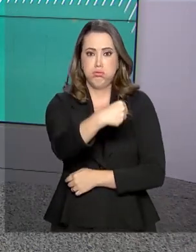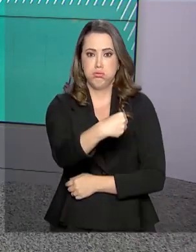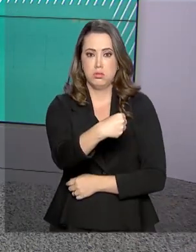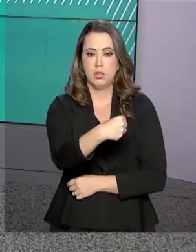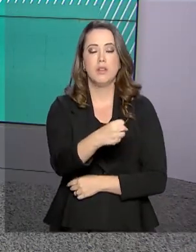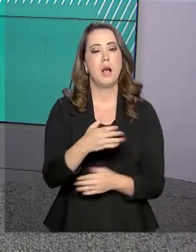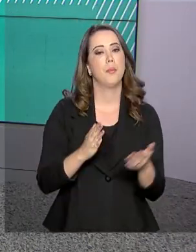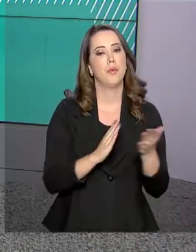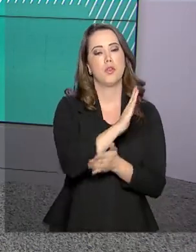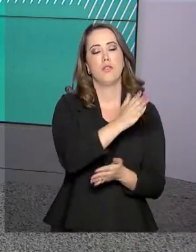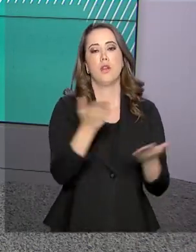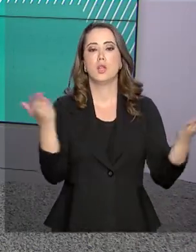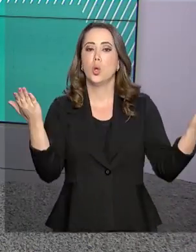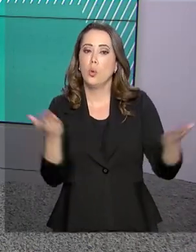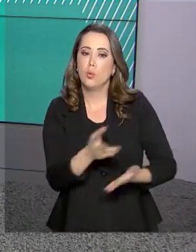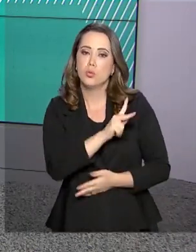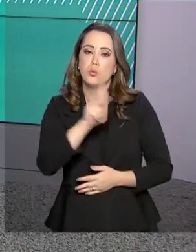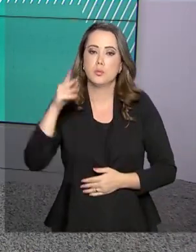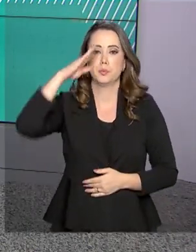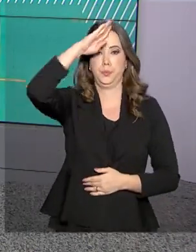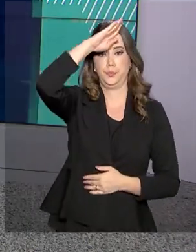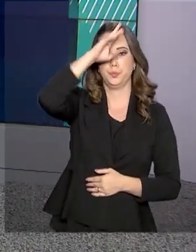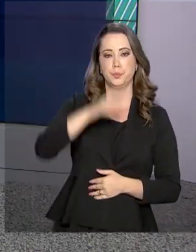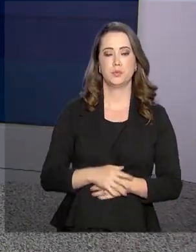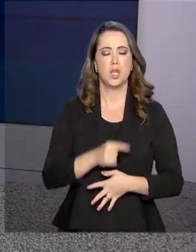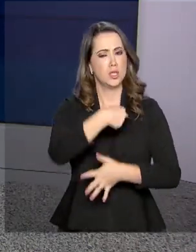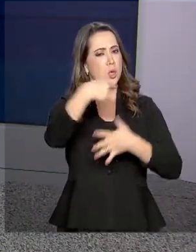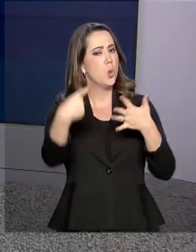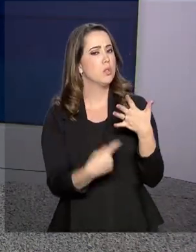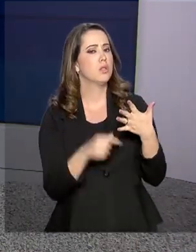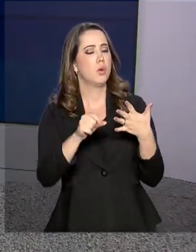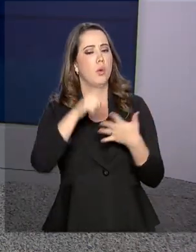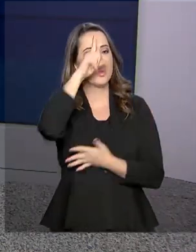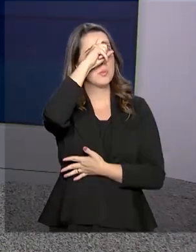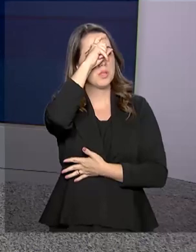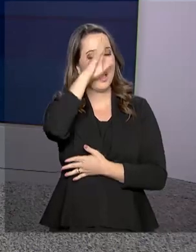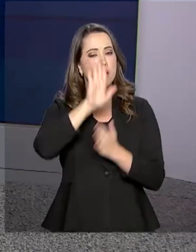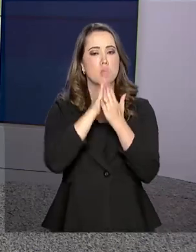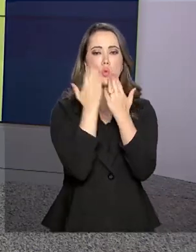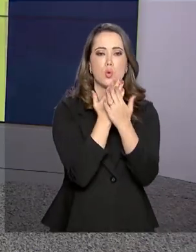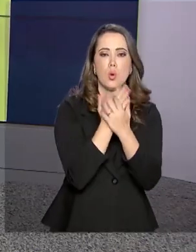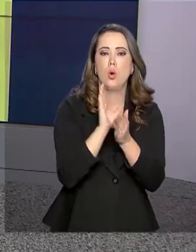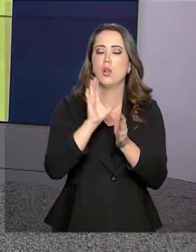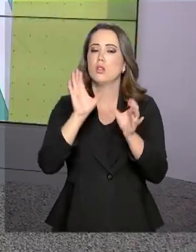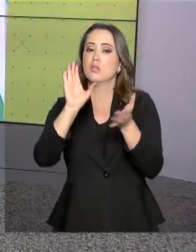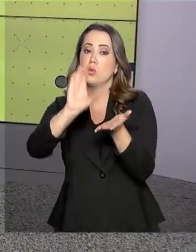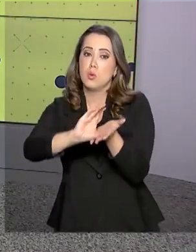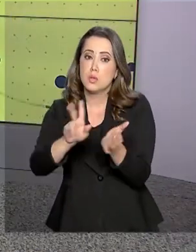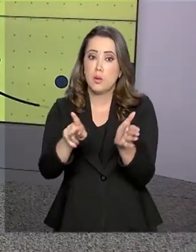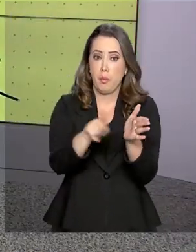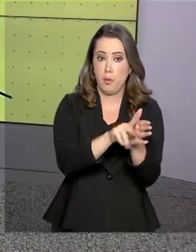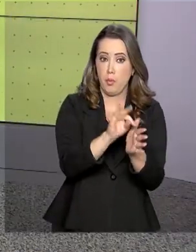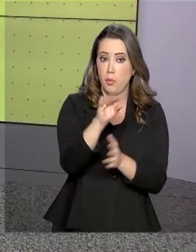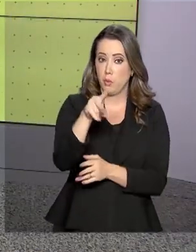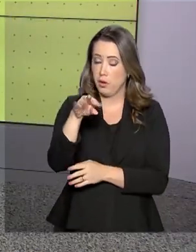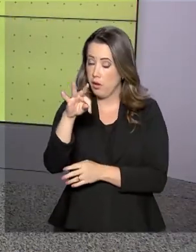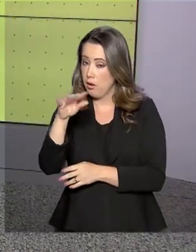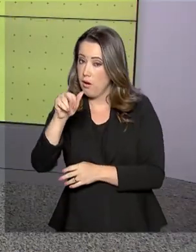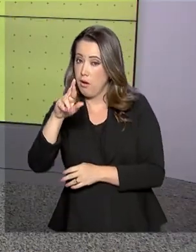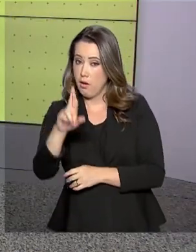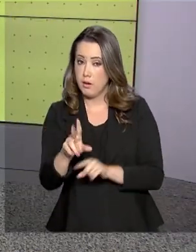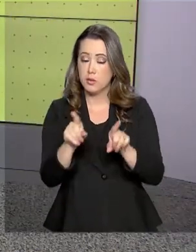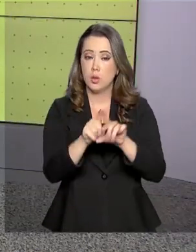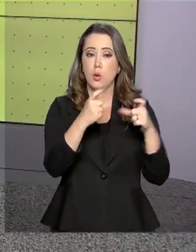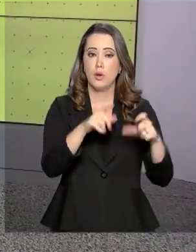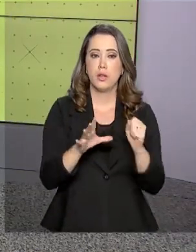hoje pelo presidente Jair Bolsonaro. Entre as medidas, hospitais, escolas, conselhos tutelares e estabelecimentos de